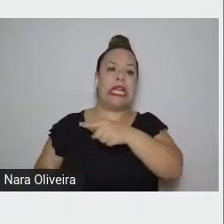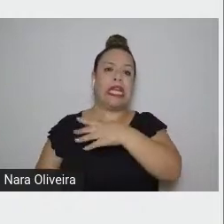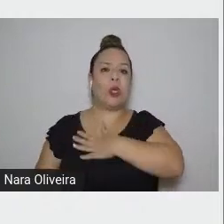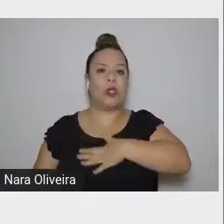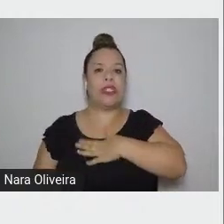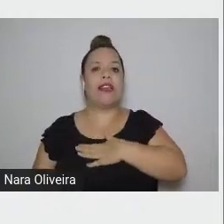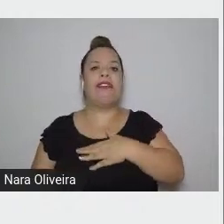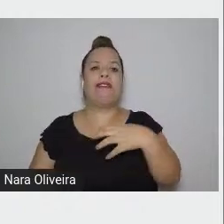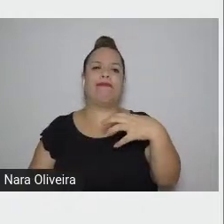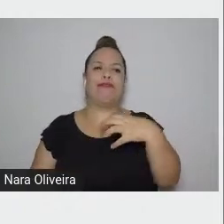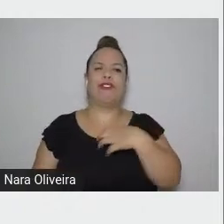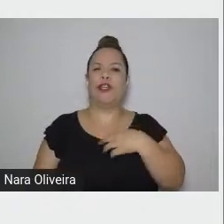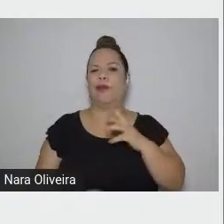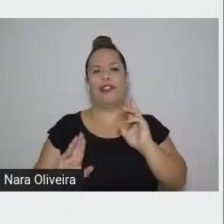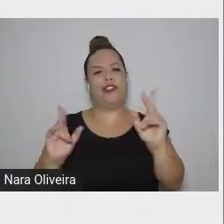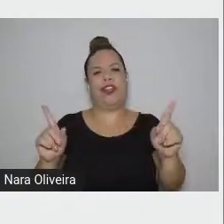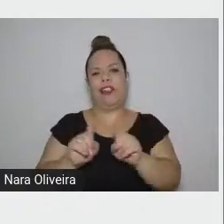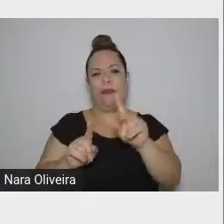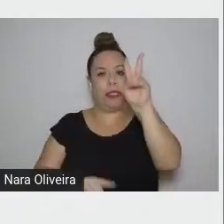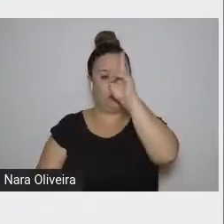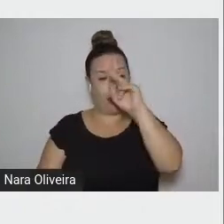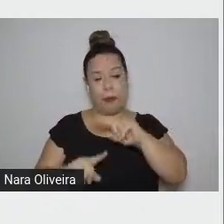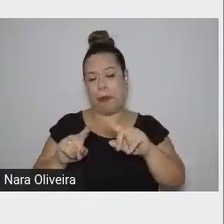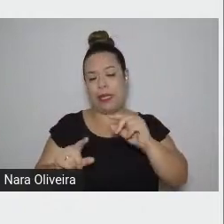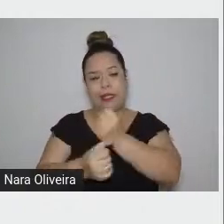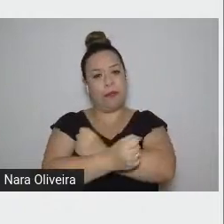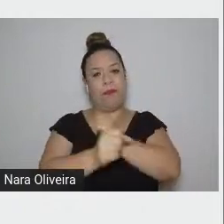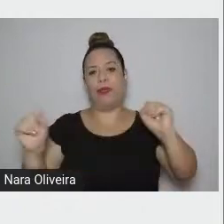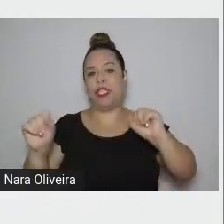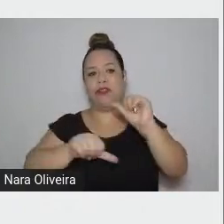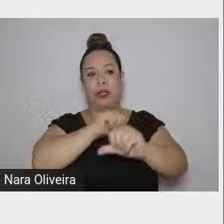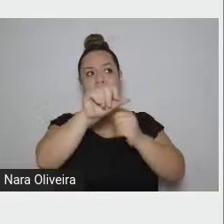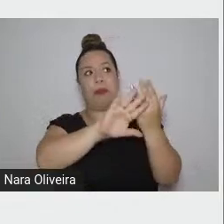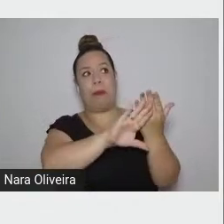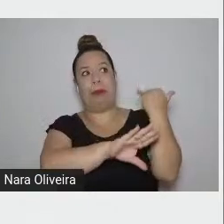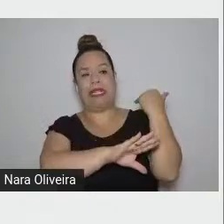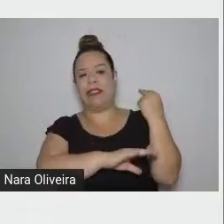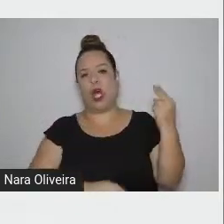possível transformar o passado,